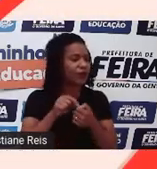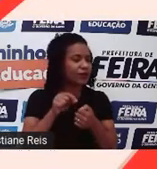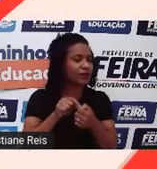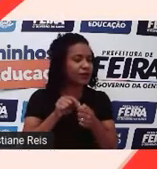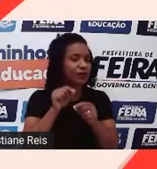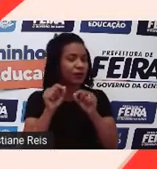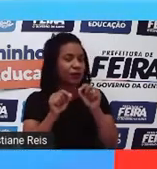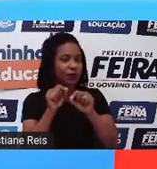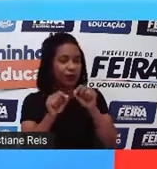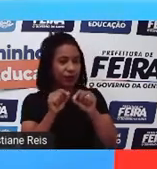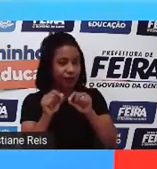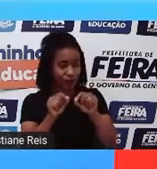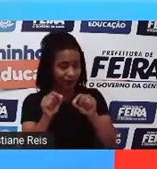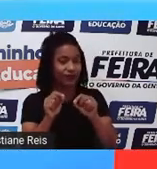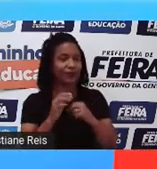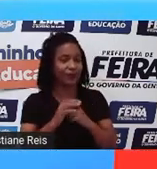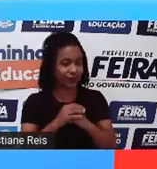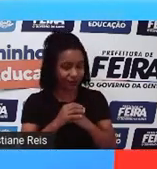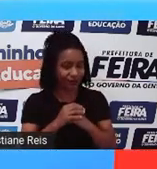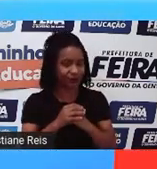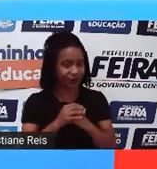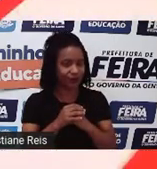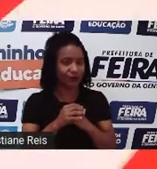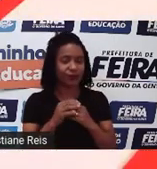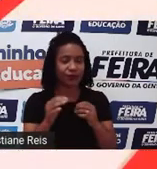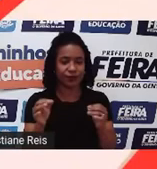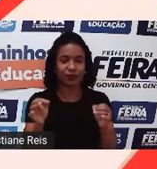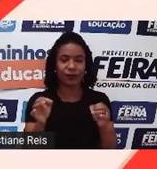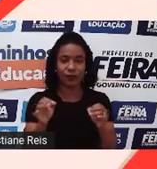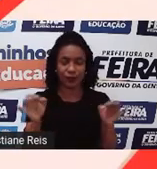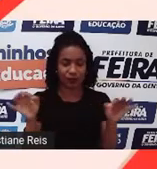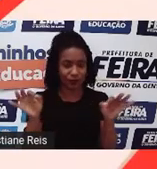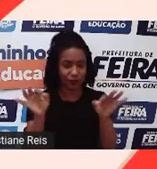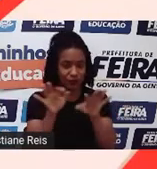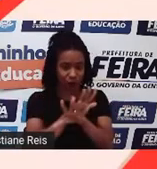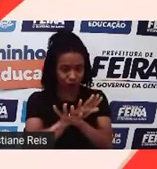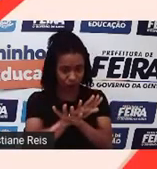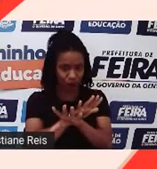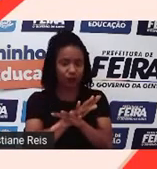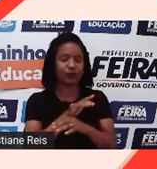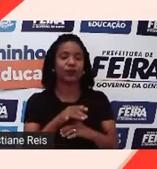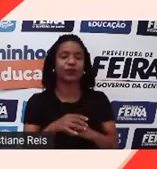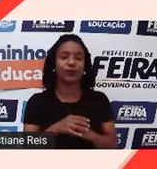Simplesmente, a gente vai sair quando tudo estiver pronto, né? Quando tudo estiver feito.